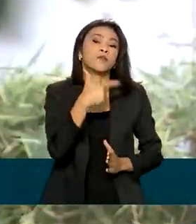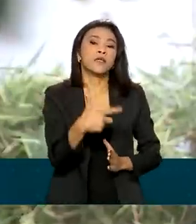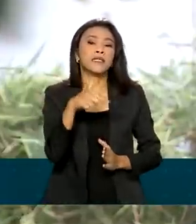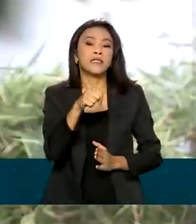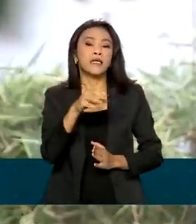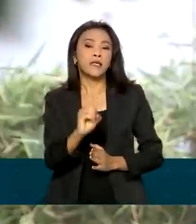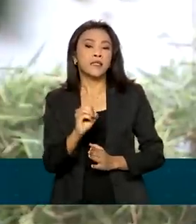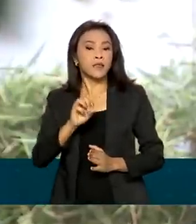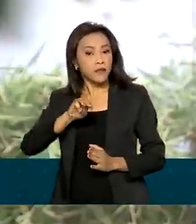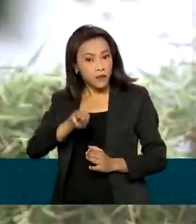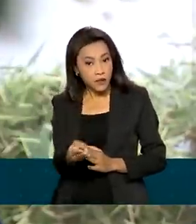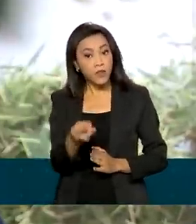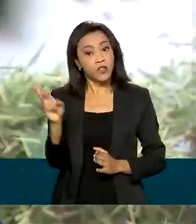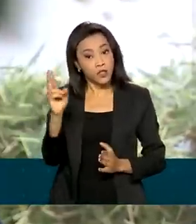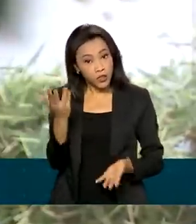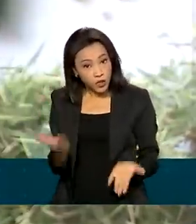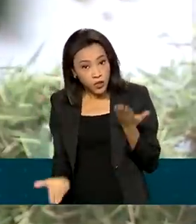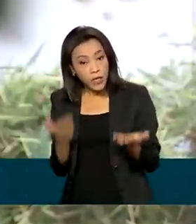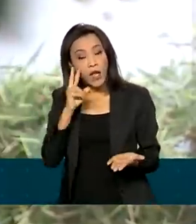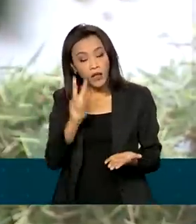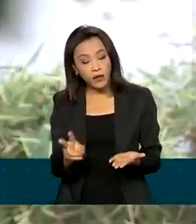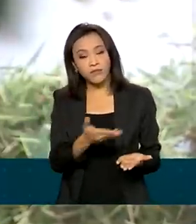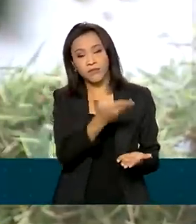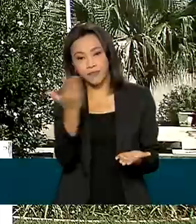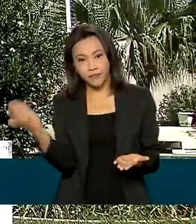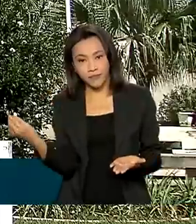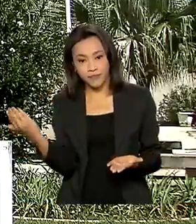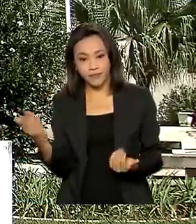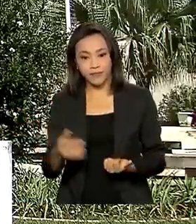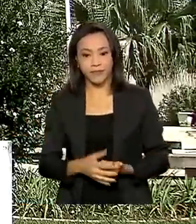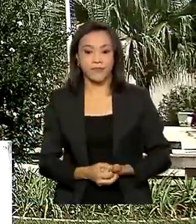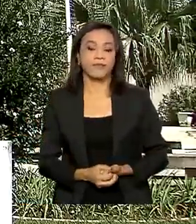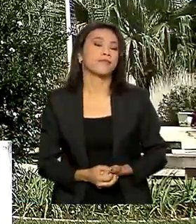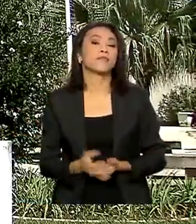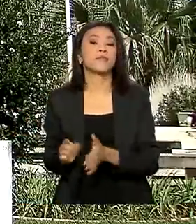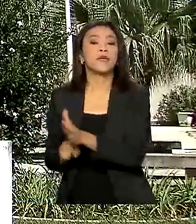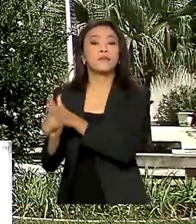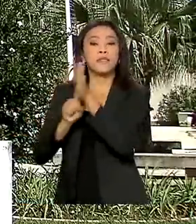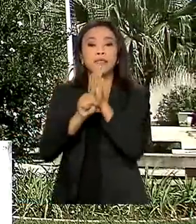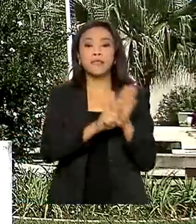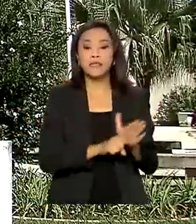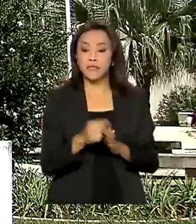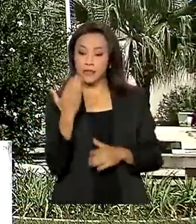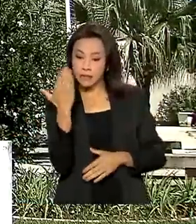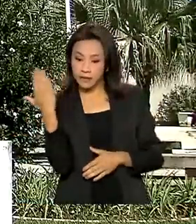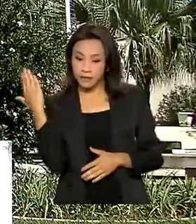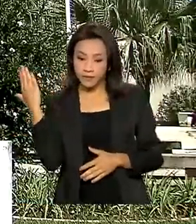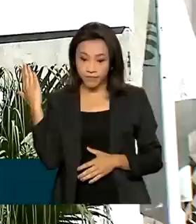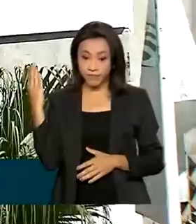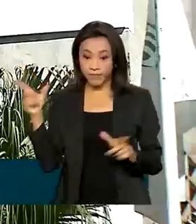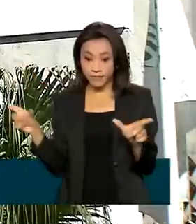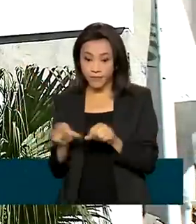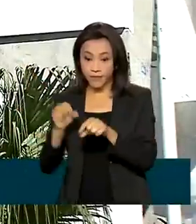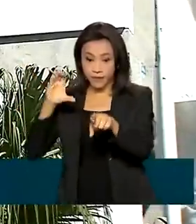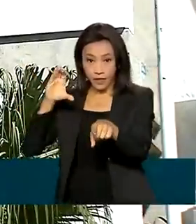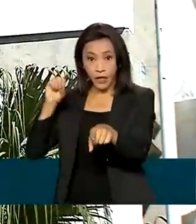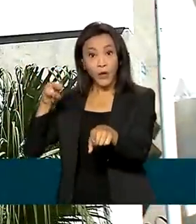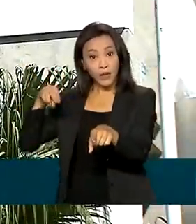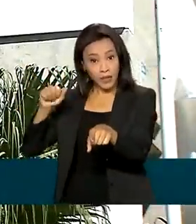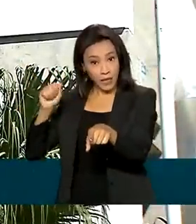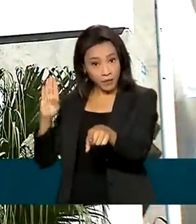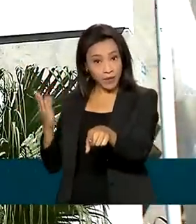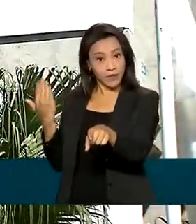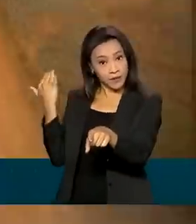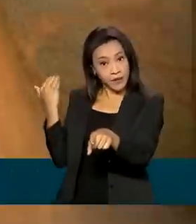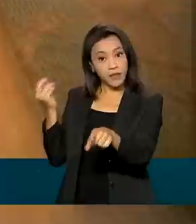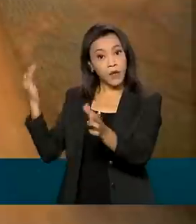toneladas de grãos. Vamos ver na reportagem. A pesquisa de campo da Conab foi realizada na última semana